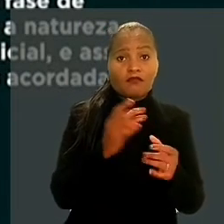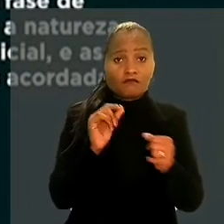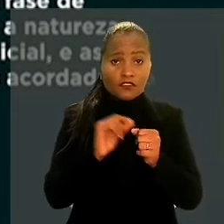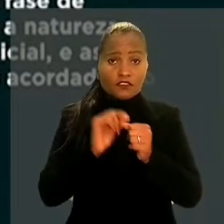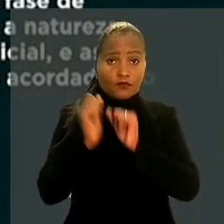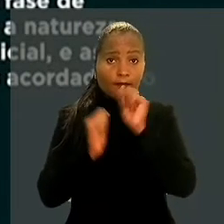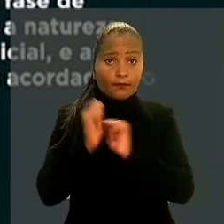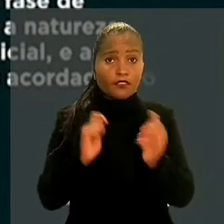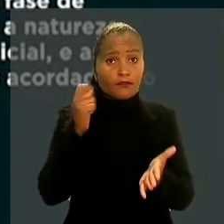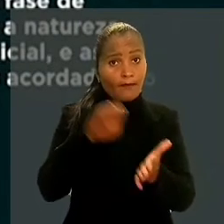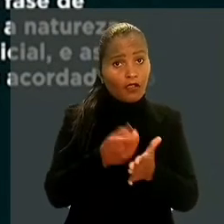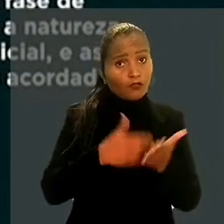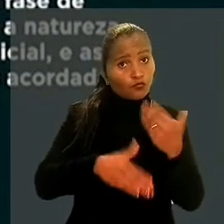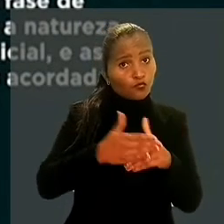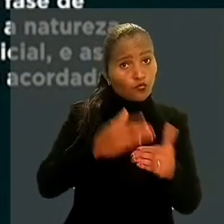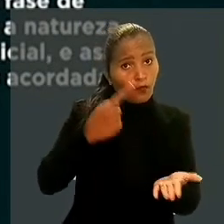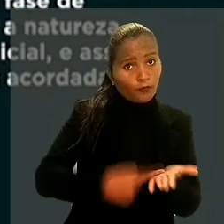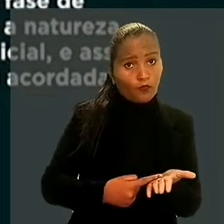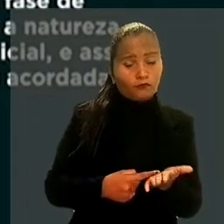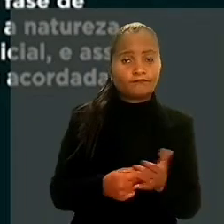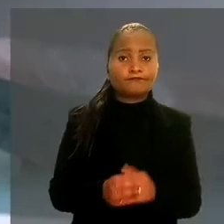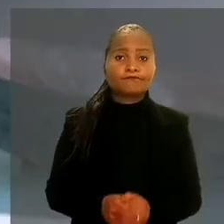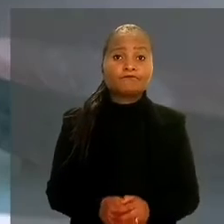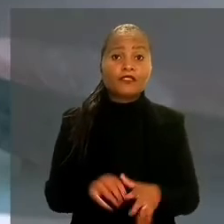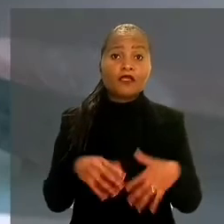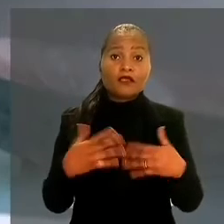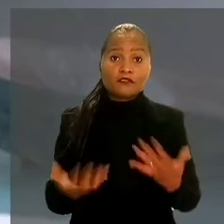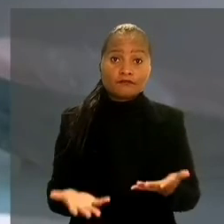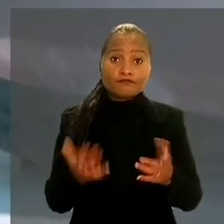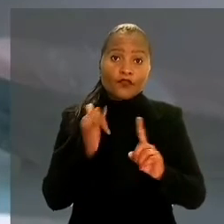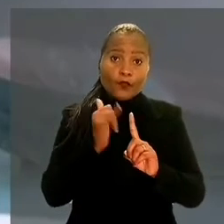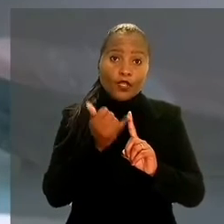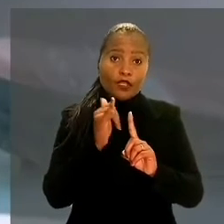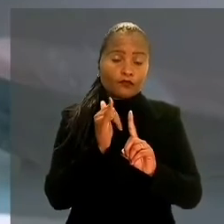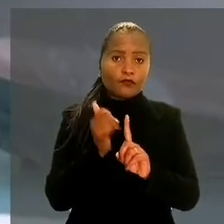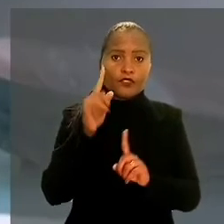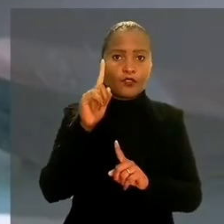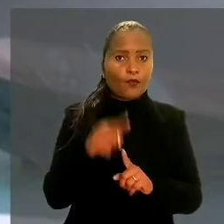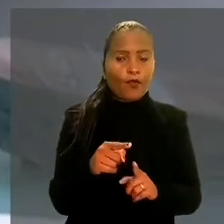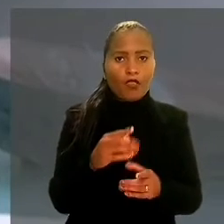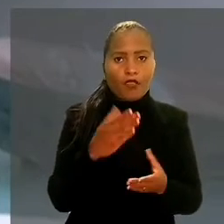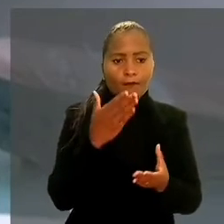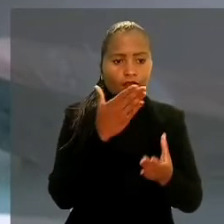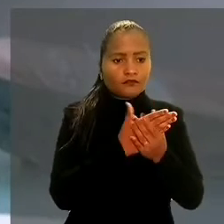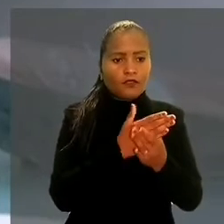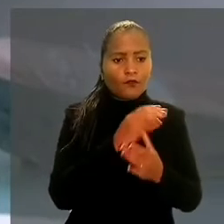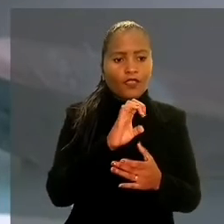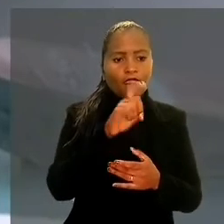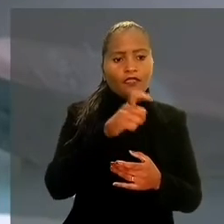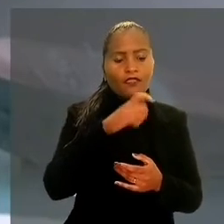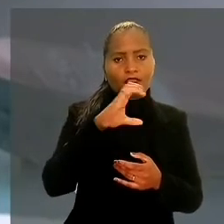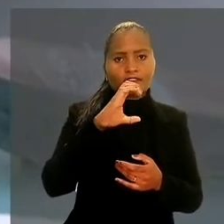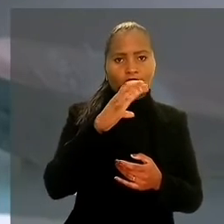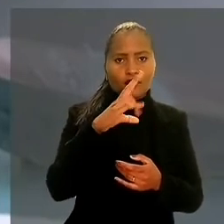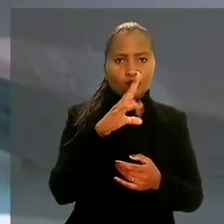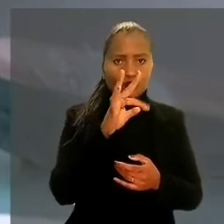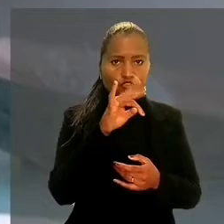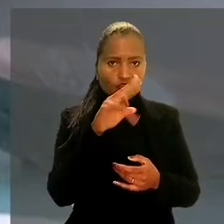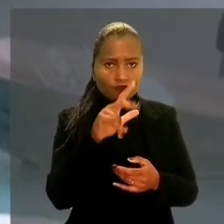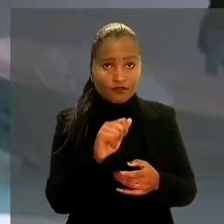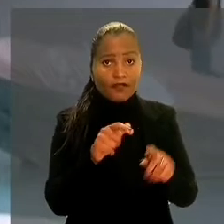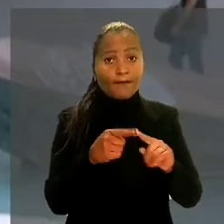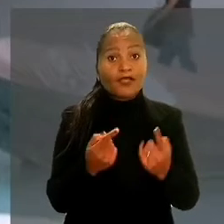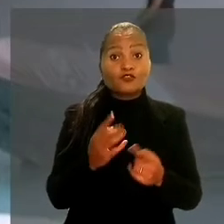fazendo incidir todas as penalidades acordadas. Assim, de acordo com o relator, não se trata de uma ação executiva,